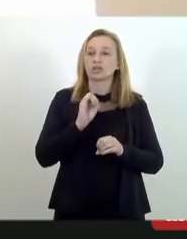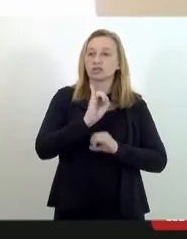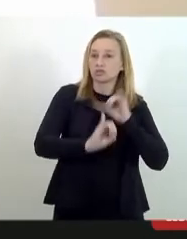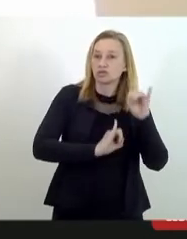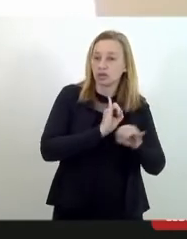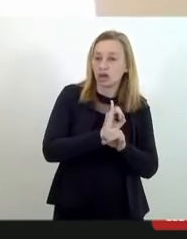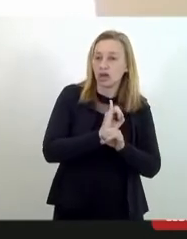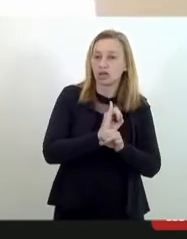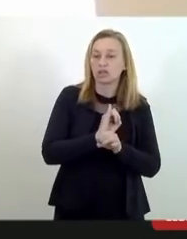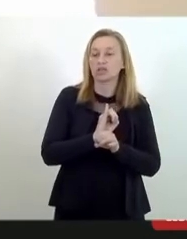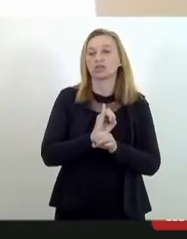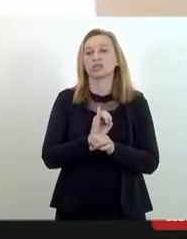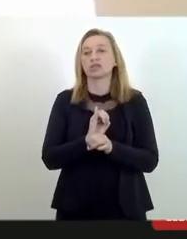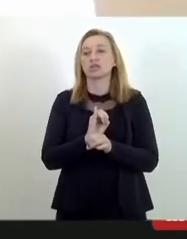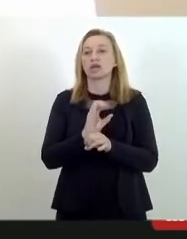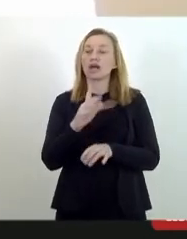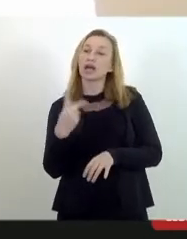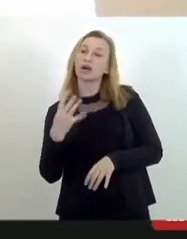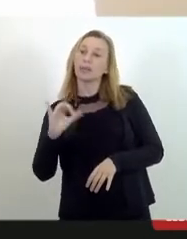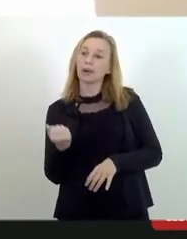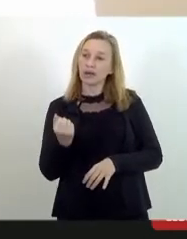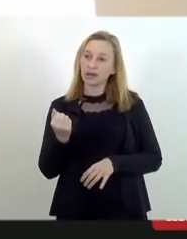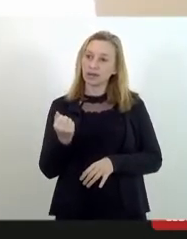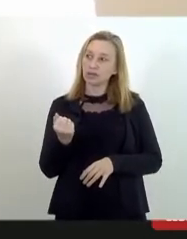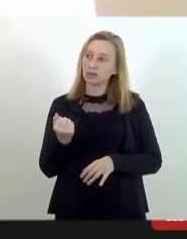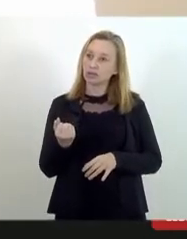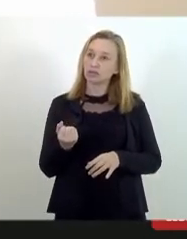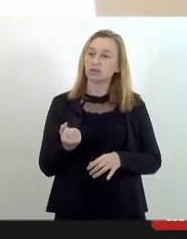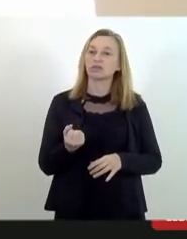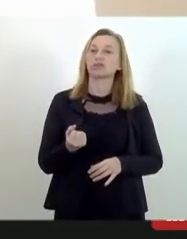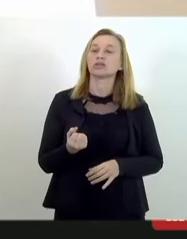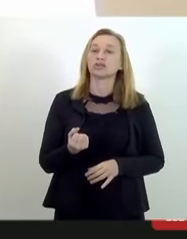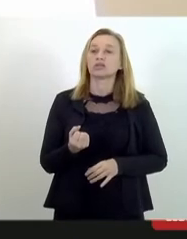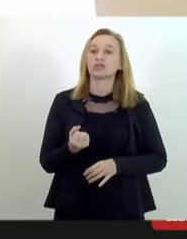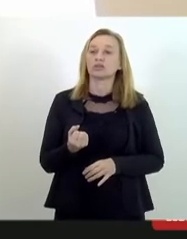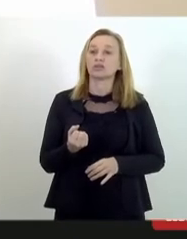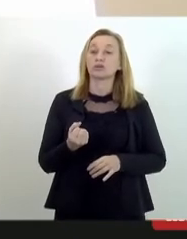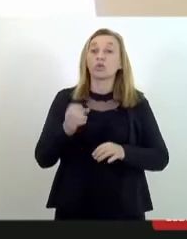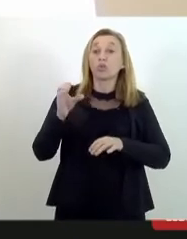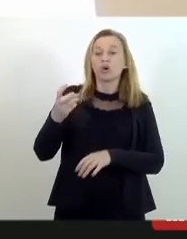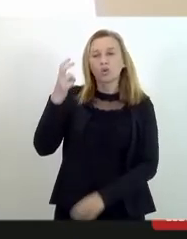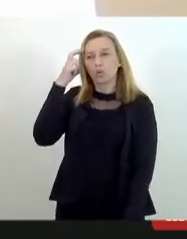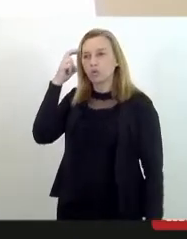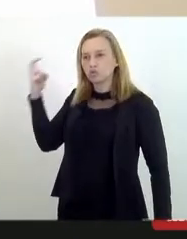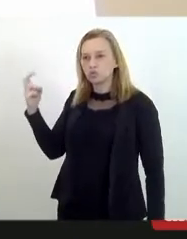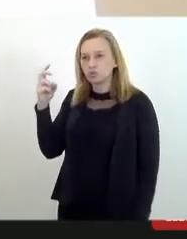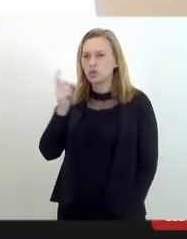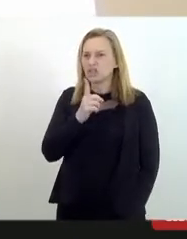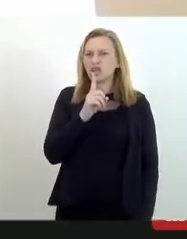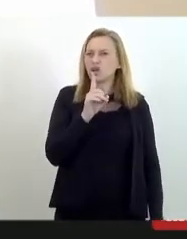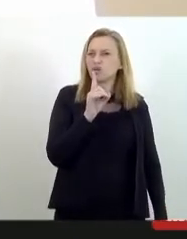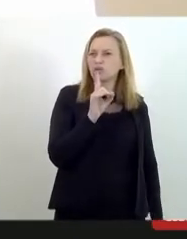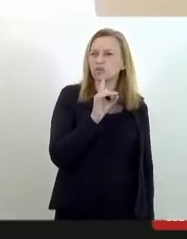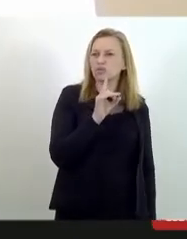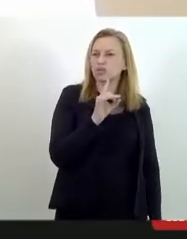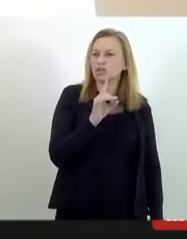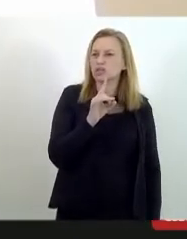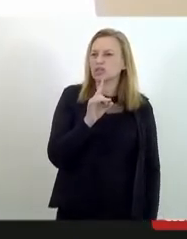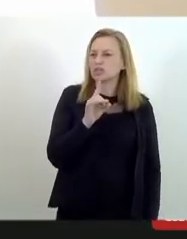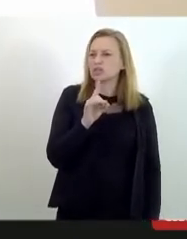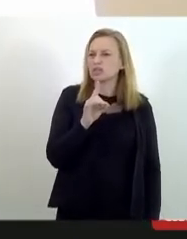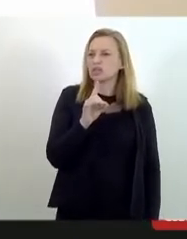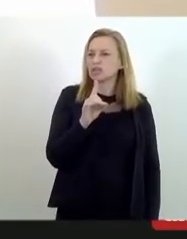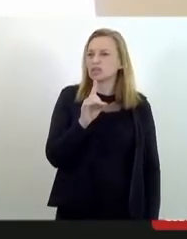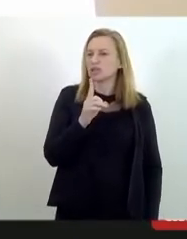campanhas, é preciso construir e difundir uma cultura não de tolerância, como já muito